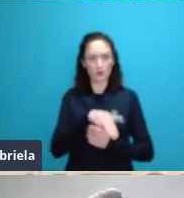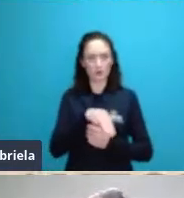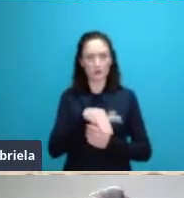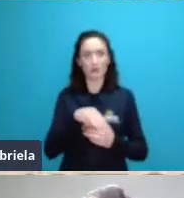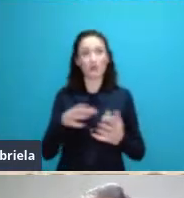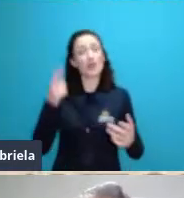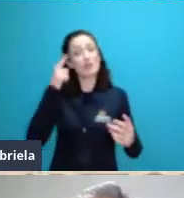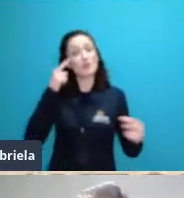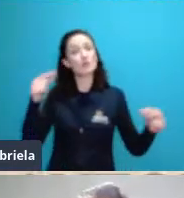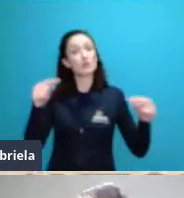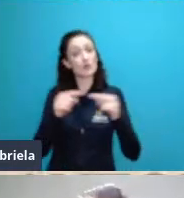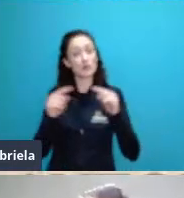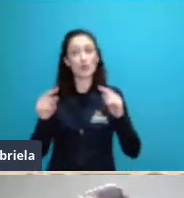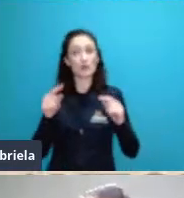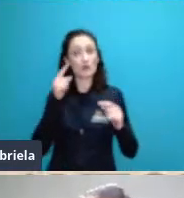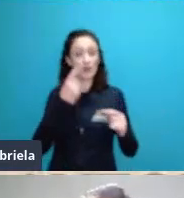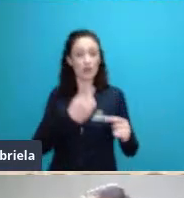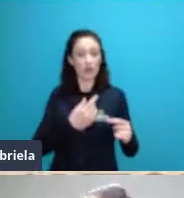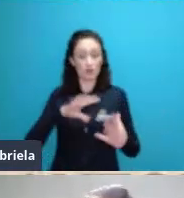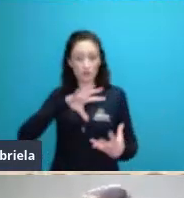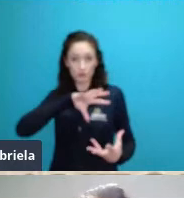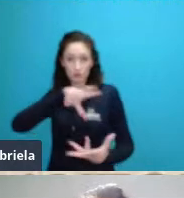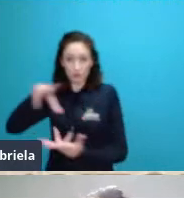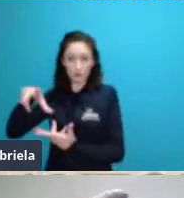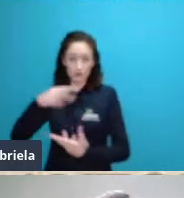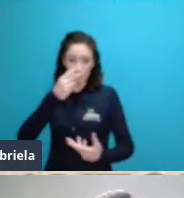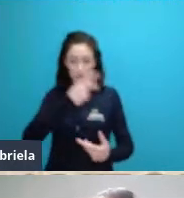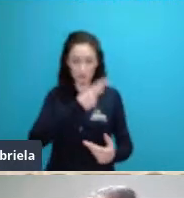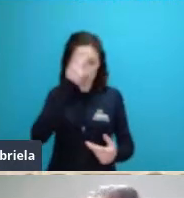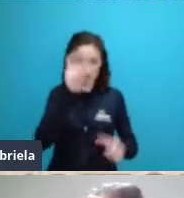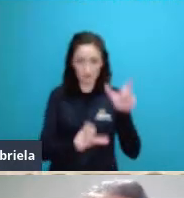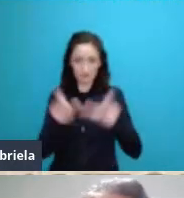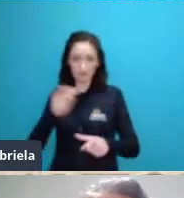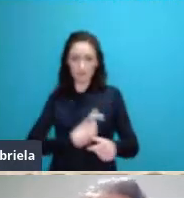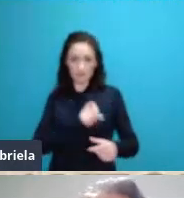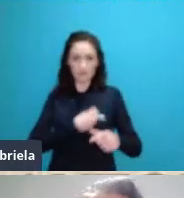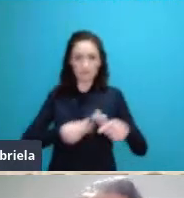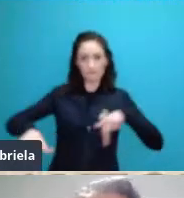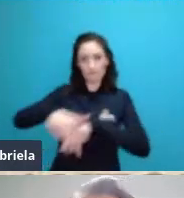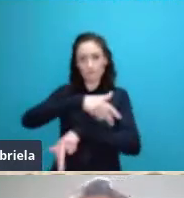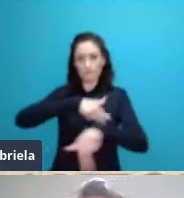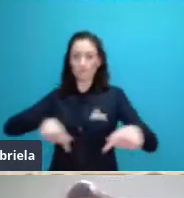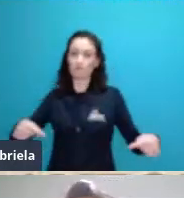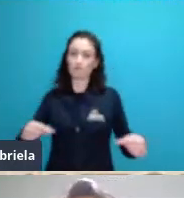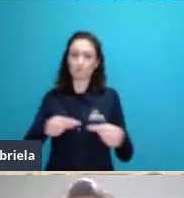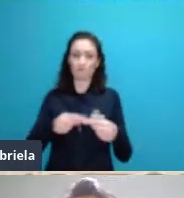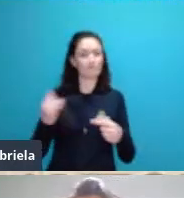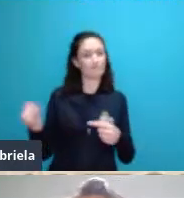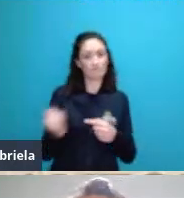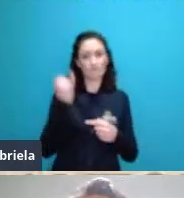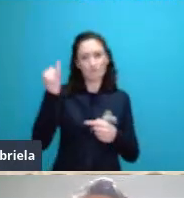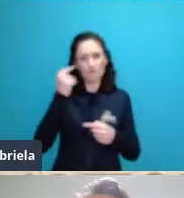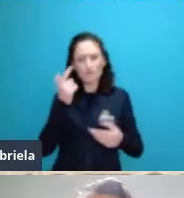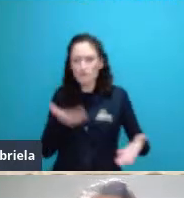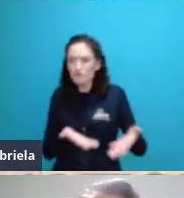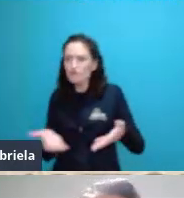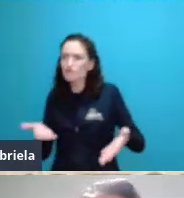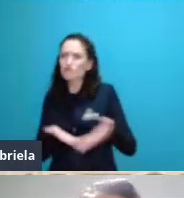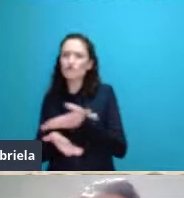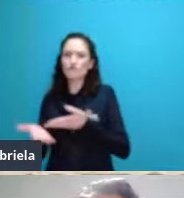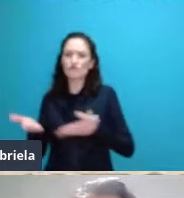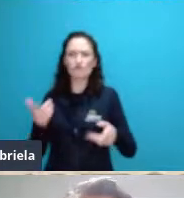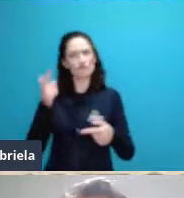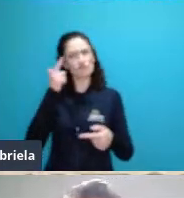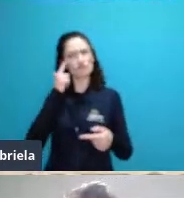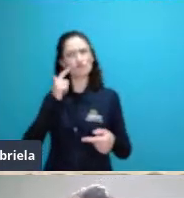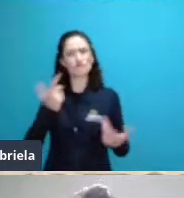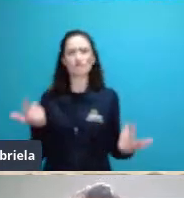distribuição da vida na Terra da perspectiva de uma interação das espécies com o seu meio justamente porque elas não são independentes entre